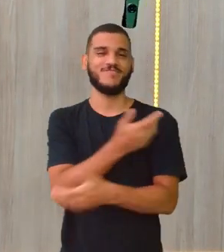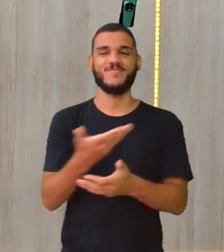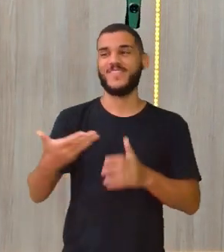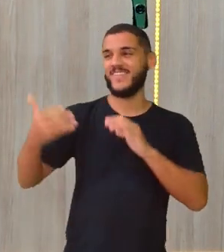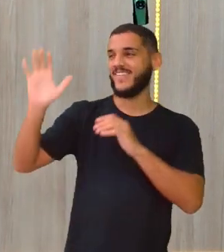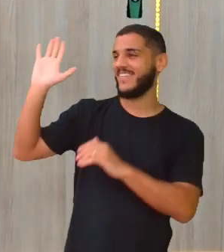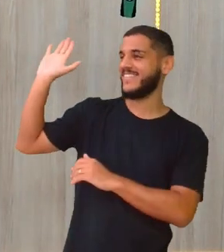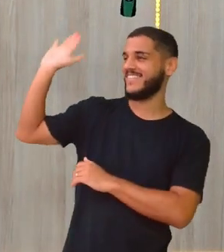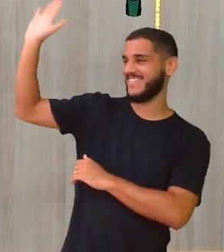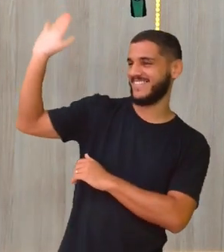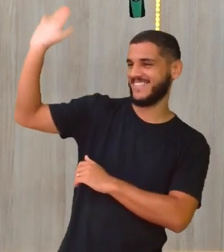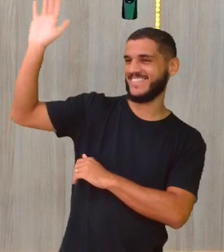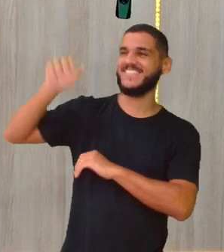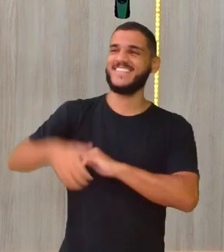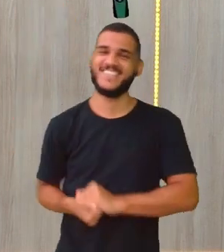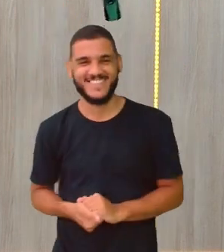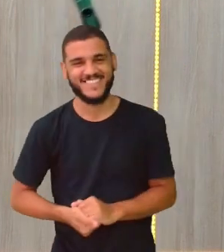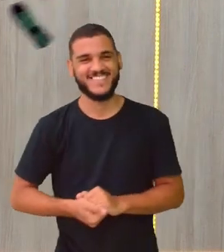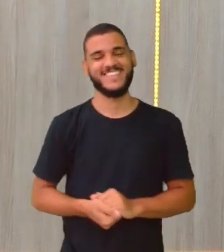aqui, viu? É nóis!